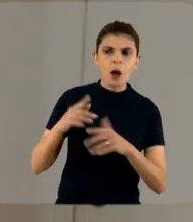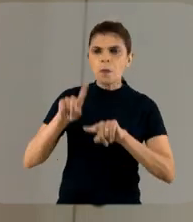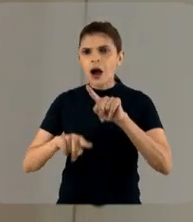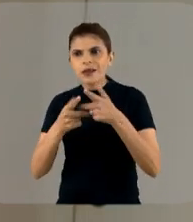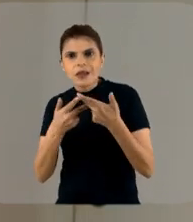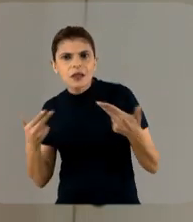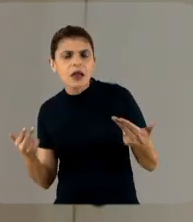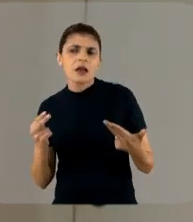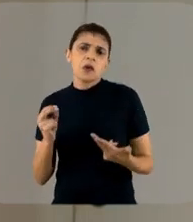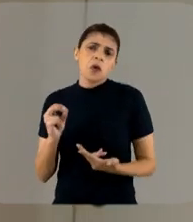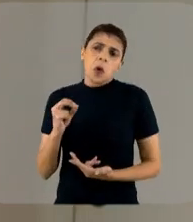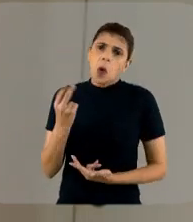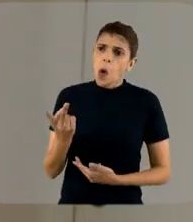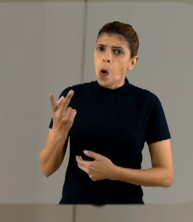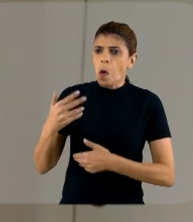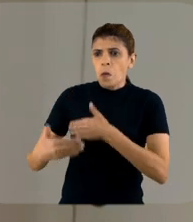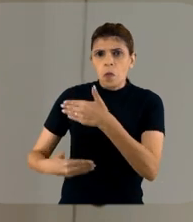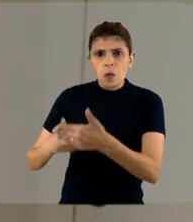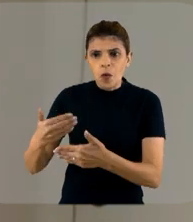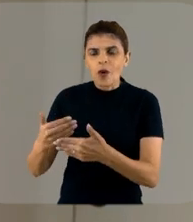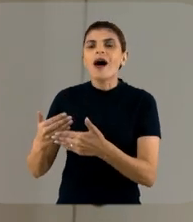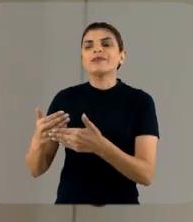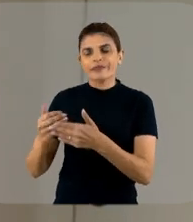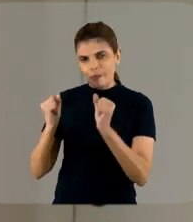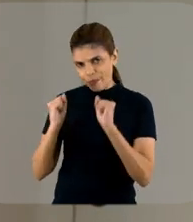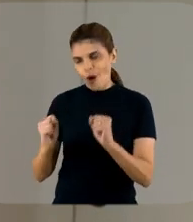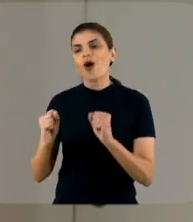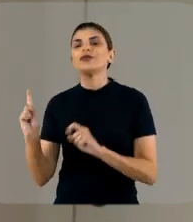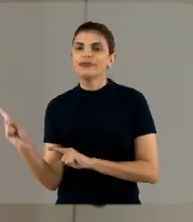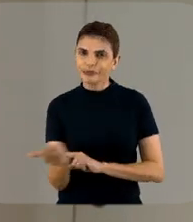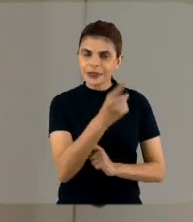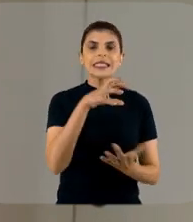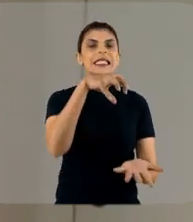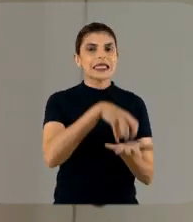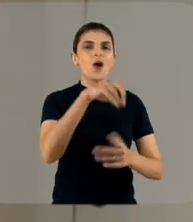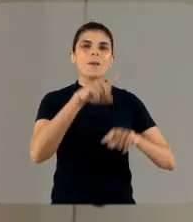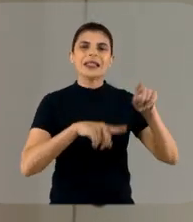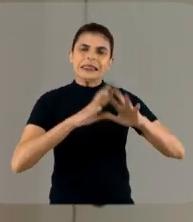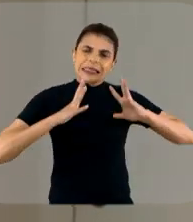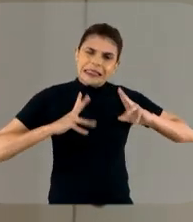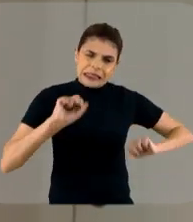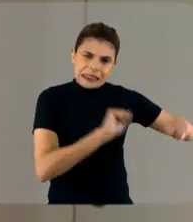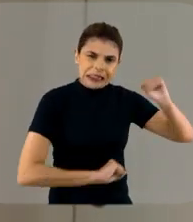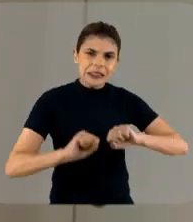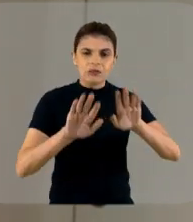equipamento, ou alguma coisa que seja processável, aí isso encaminha para a central de material,